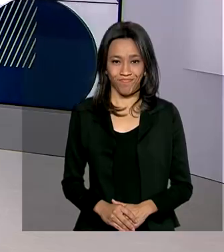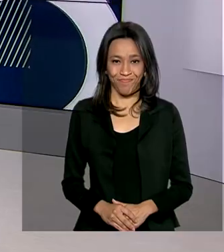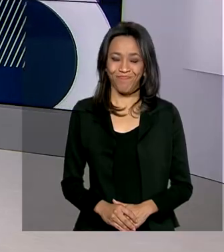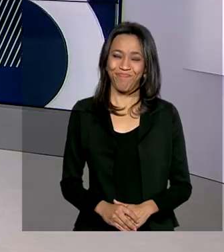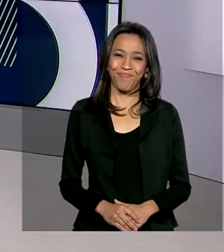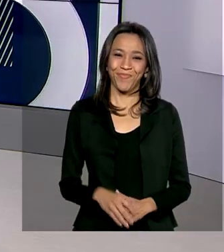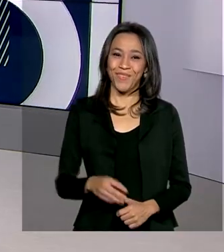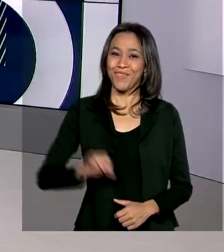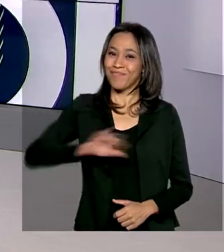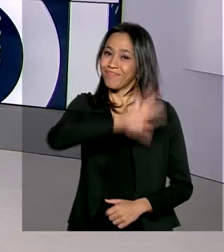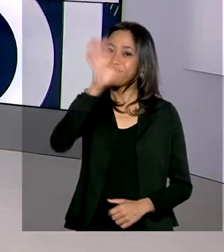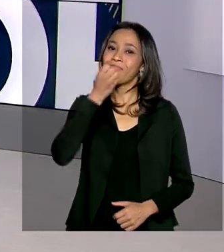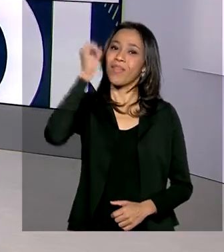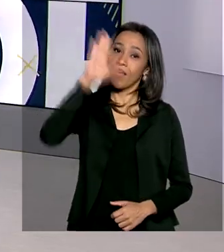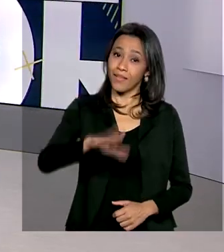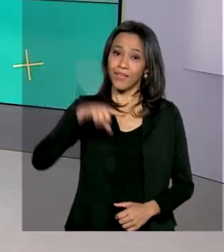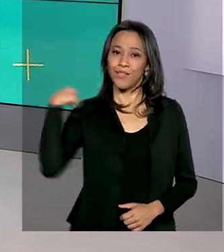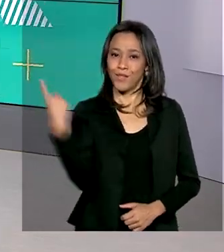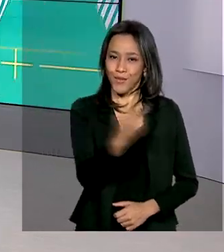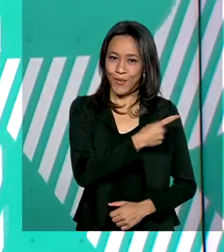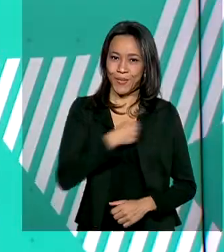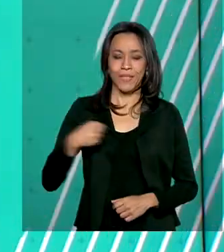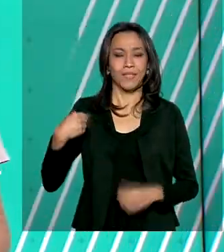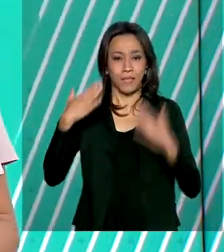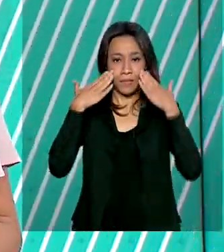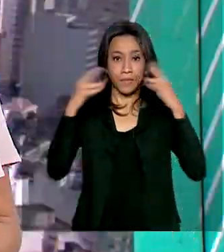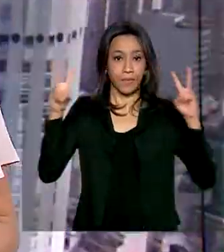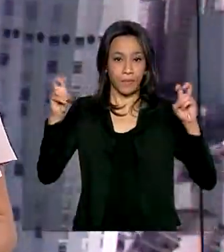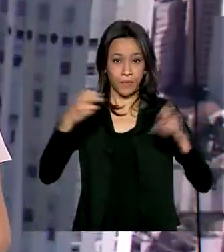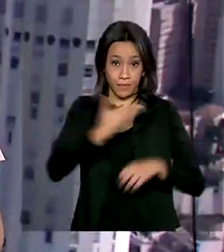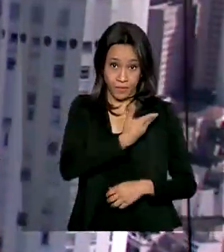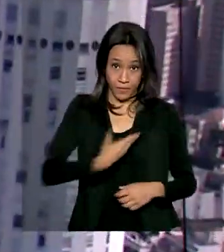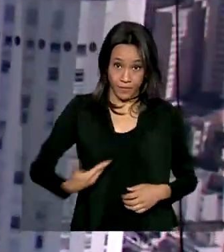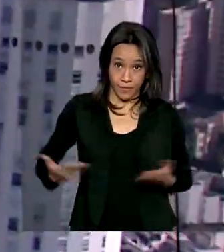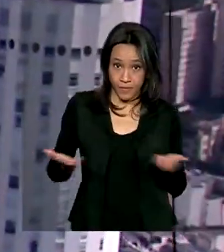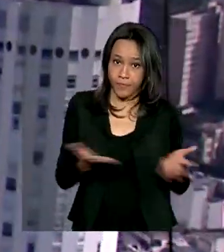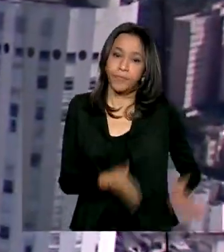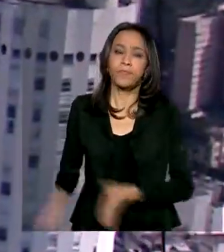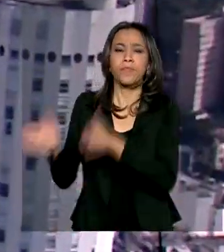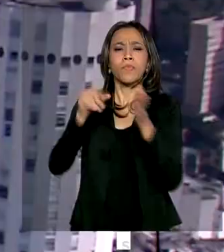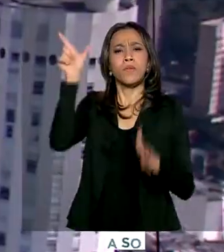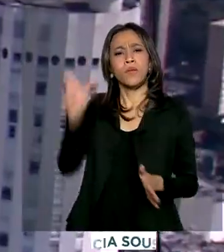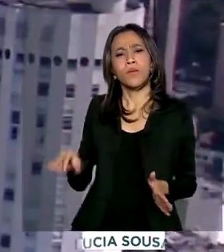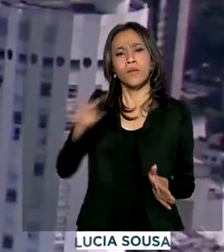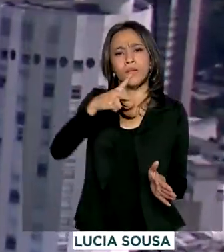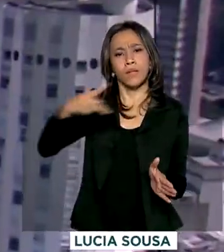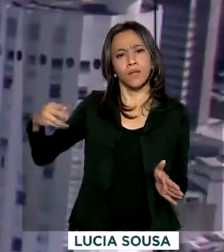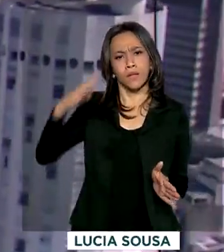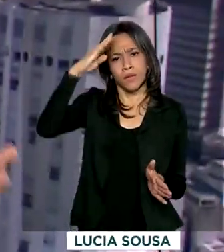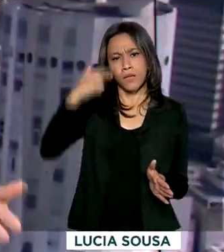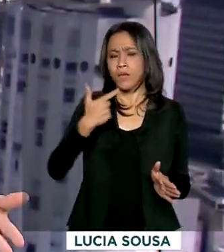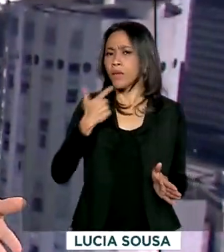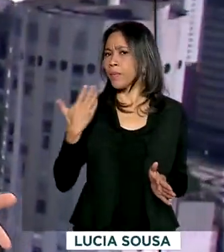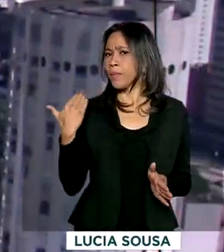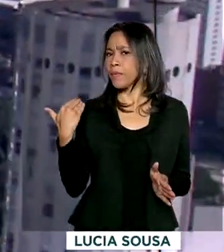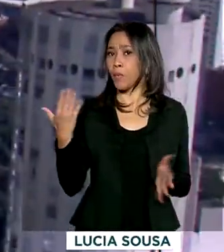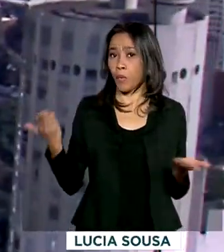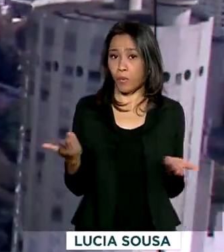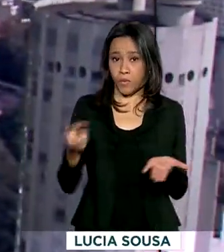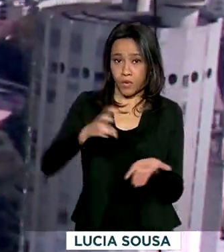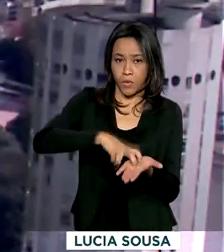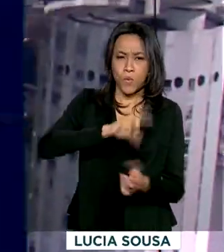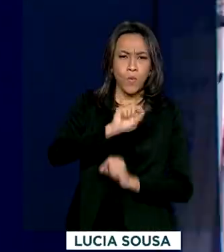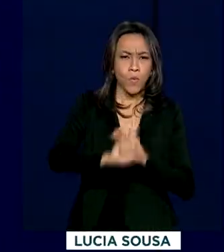Olá, boa tarde. O governo agora está no ar. O presidente Jair Bolsonaro participou hoje pela manhã da